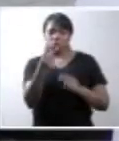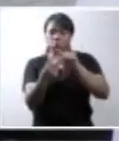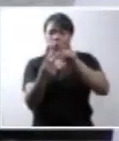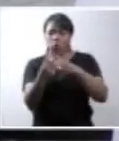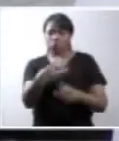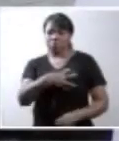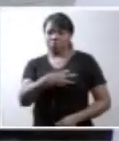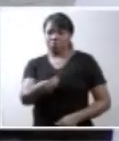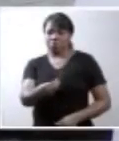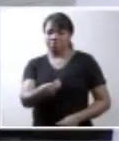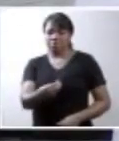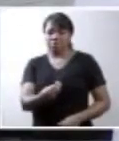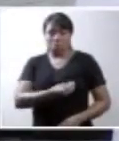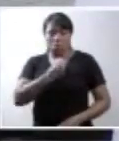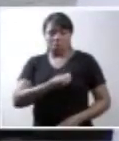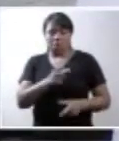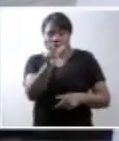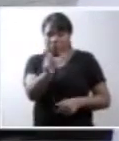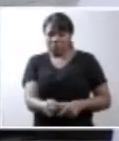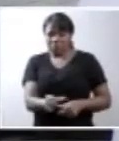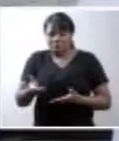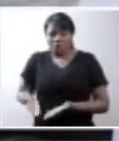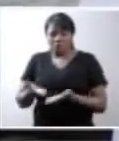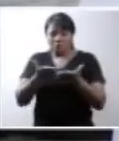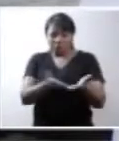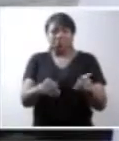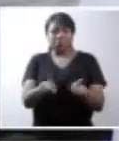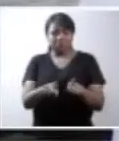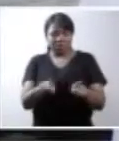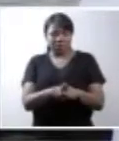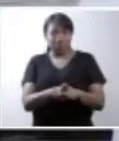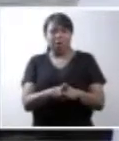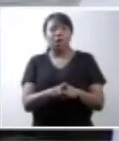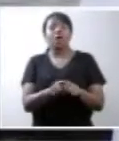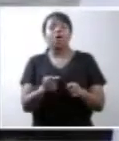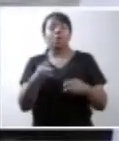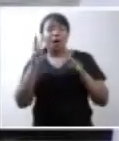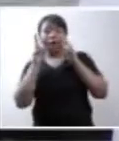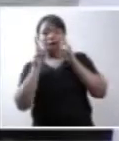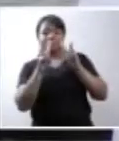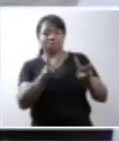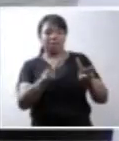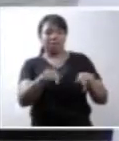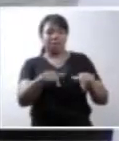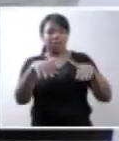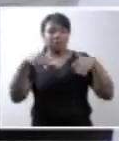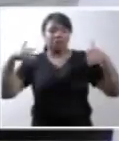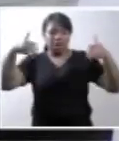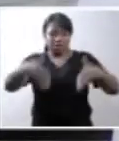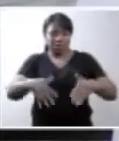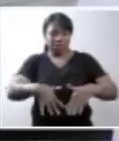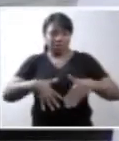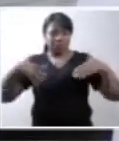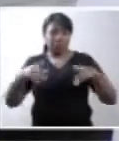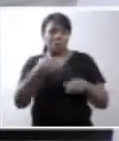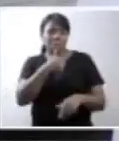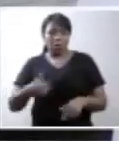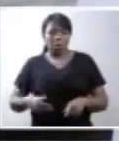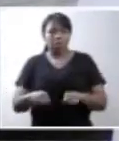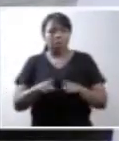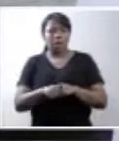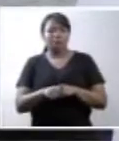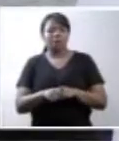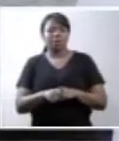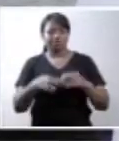aqui presente. A convite da Rede Feminista de Saúde para assistir a esta audiência e defender a